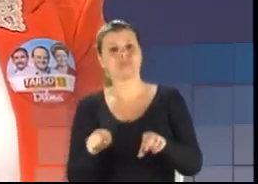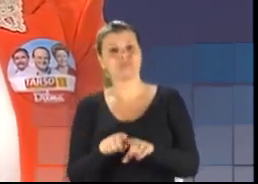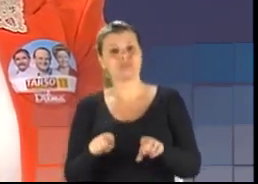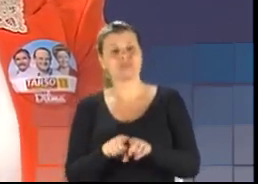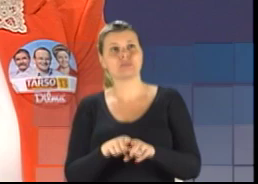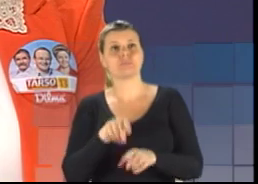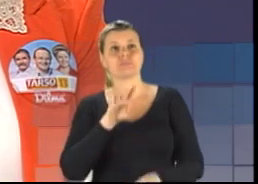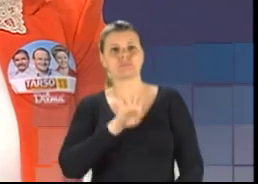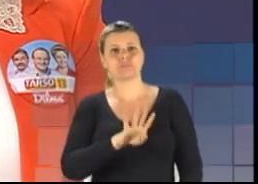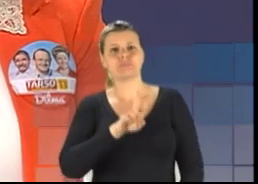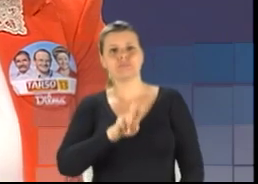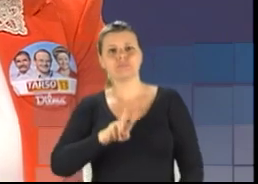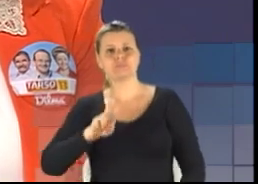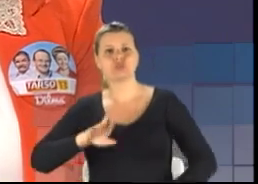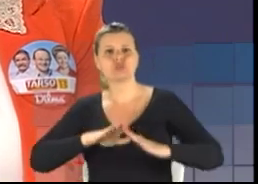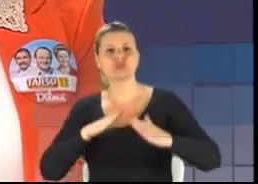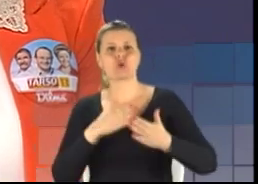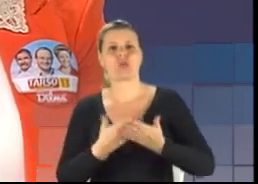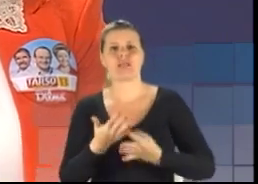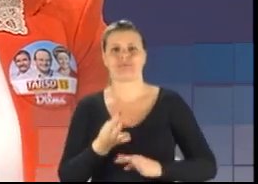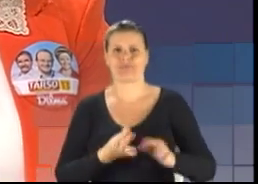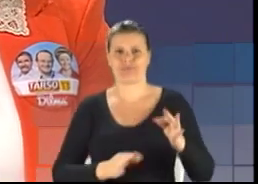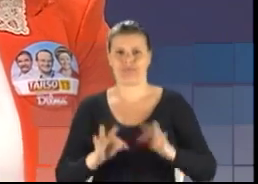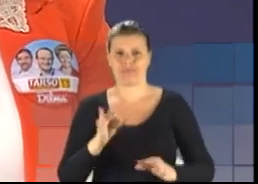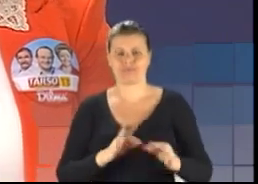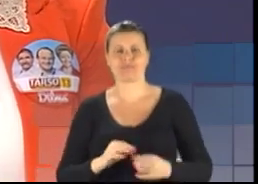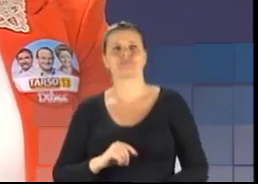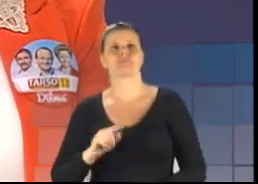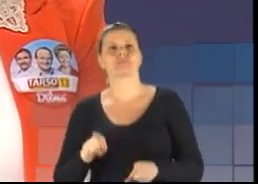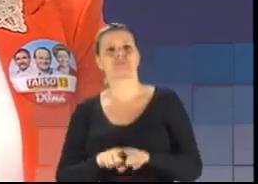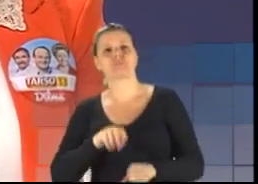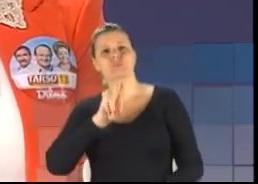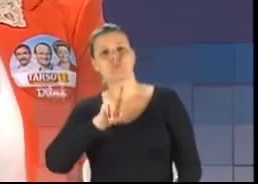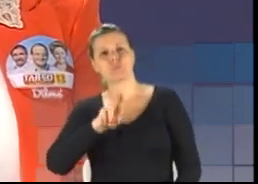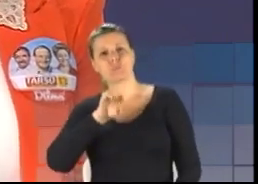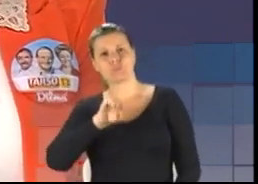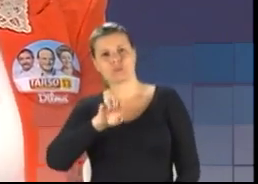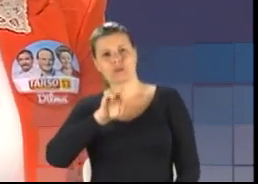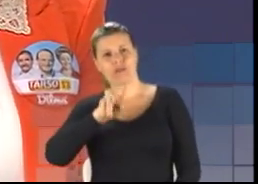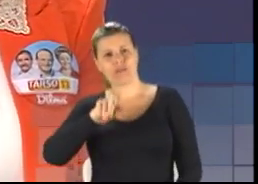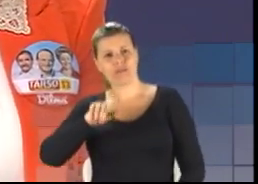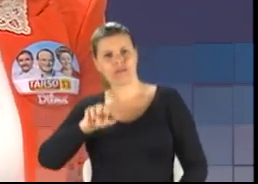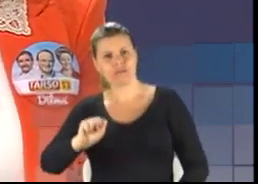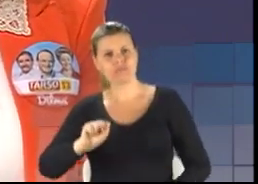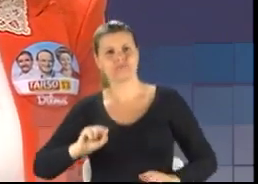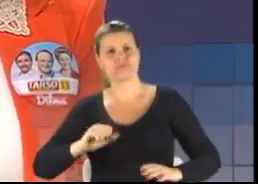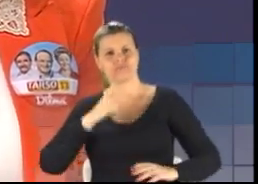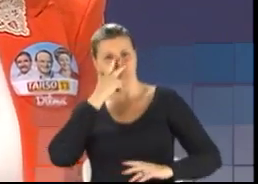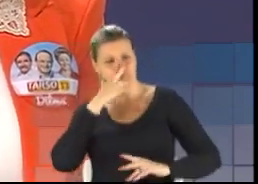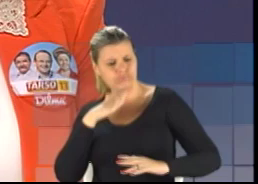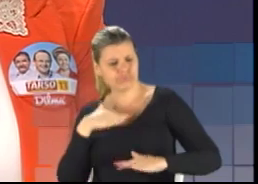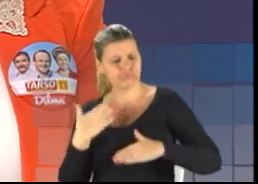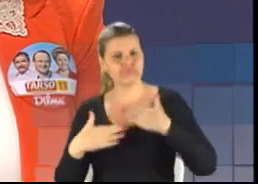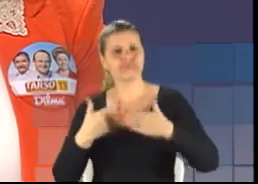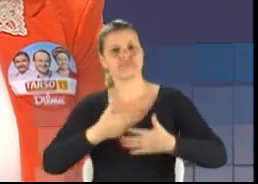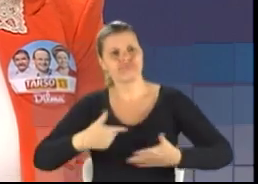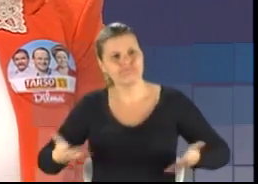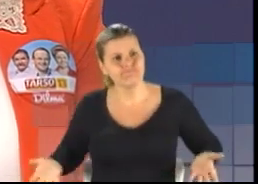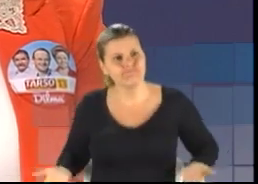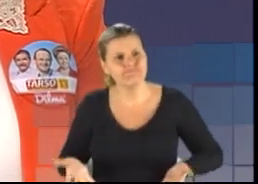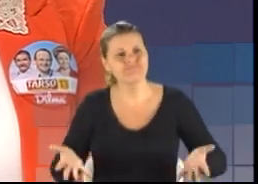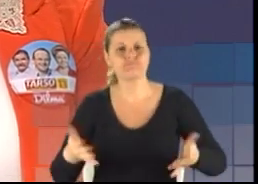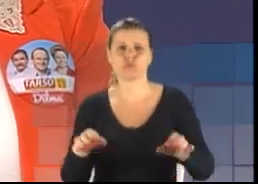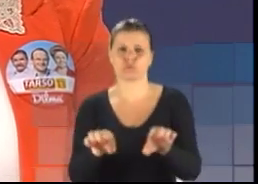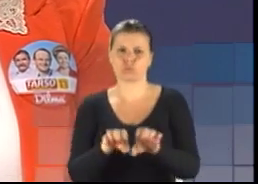422 escolas técnicas A UERGS foi, se levantou a UERGS, demos condição e estrutura